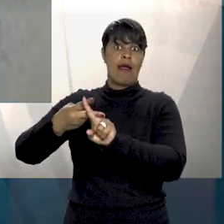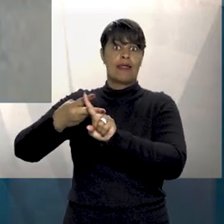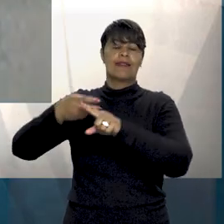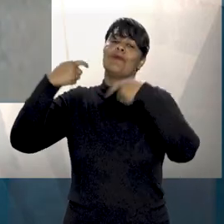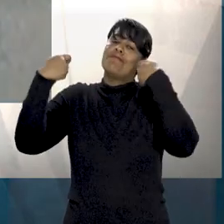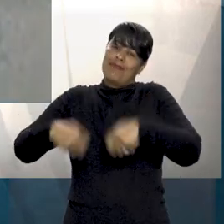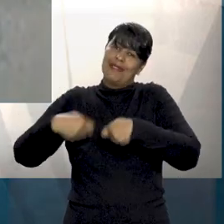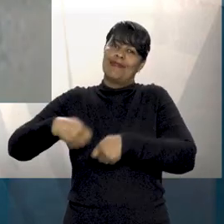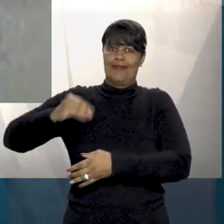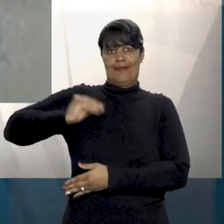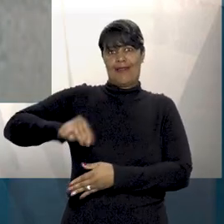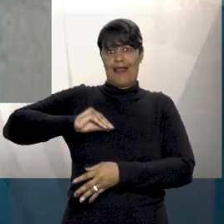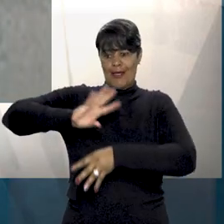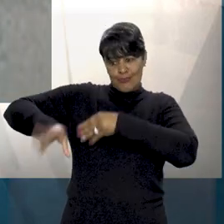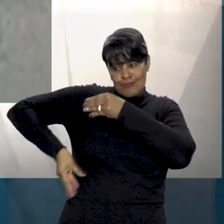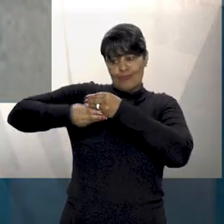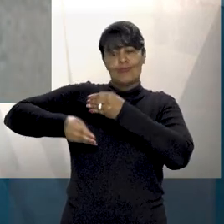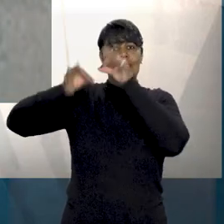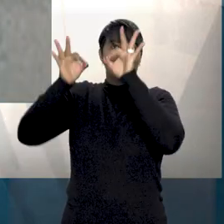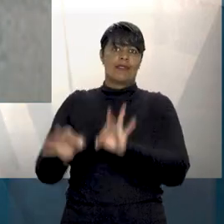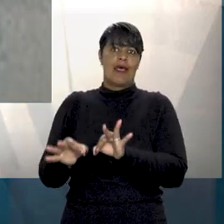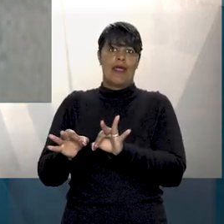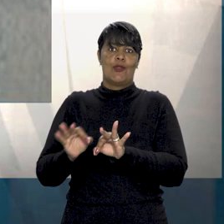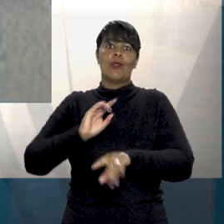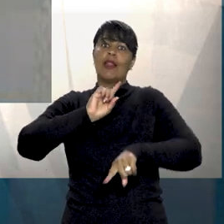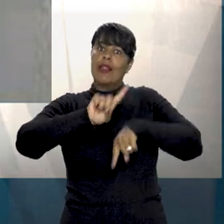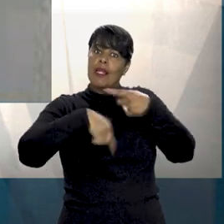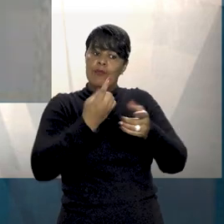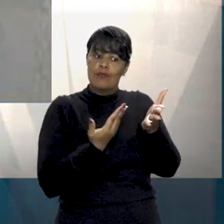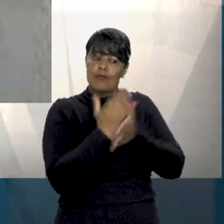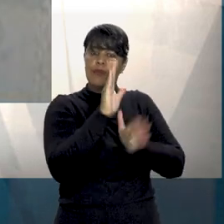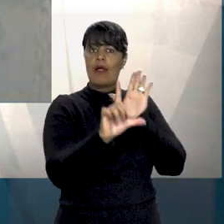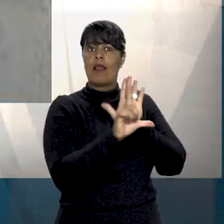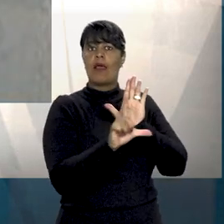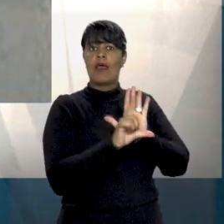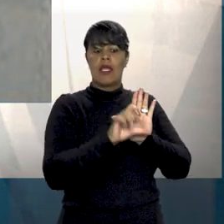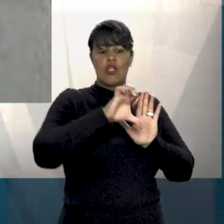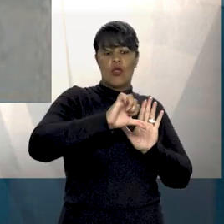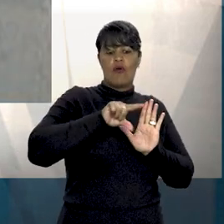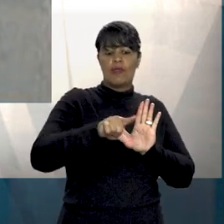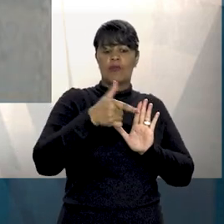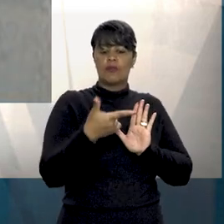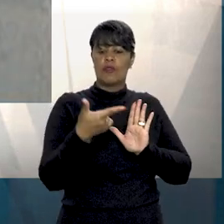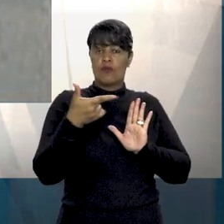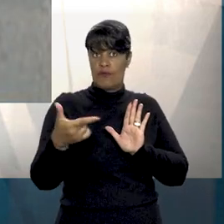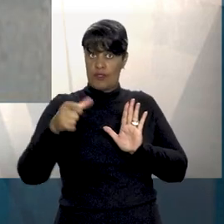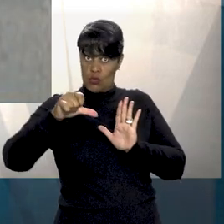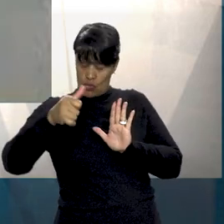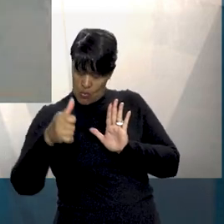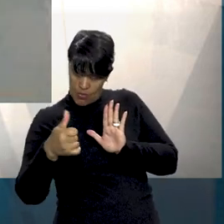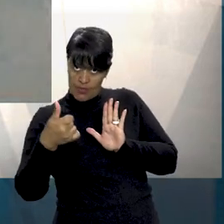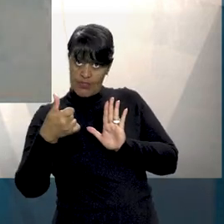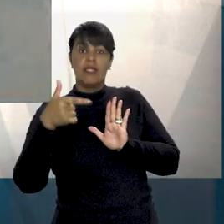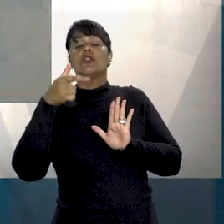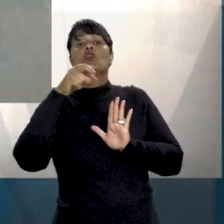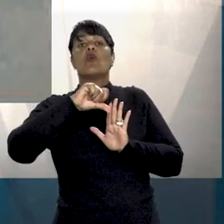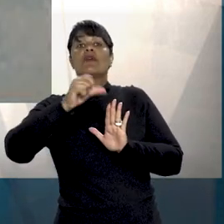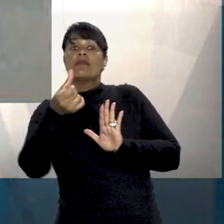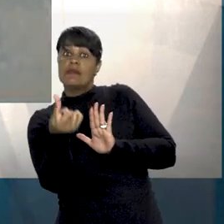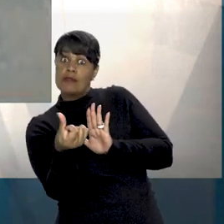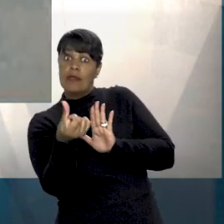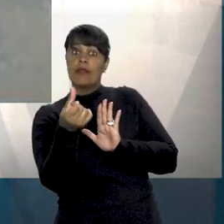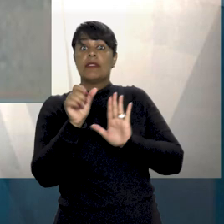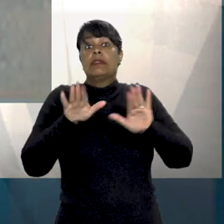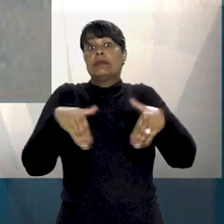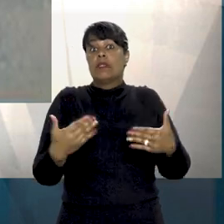pecuniária passou a ser devida com a promulgação da Lei 9.292, de 96, e não está abarcada